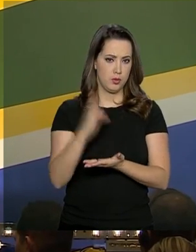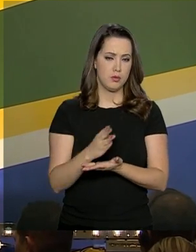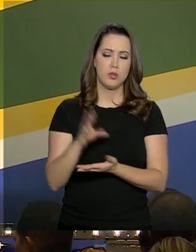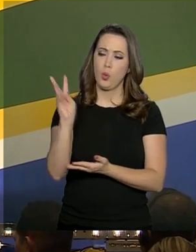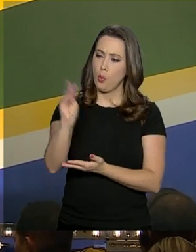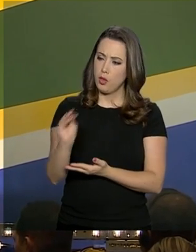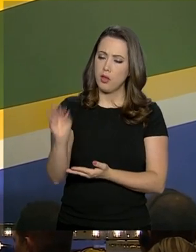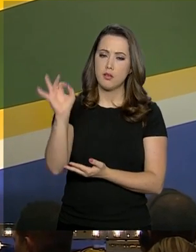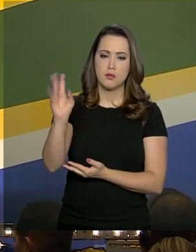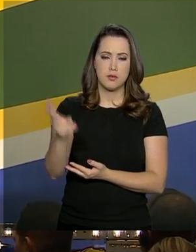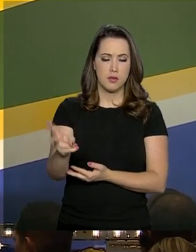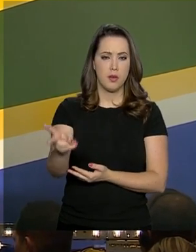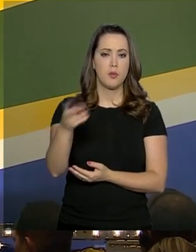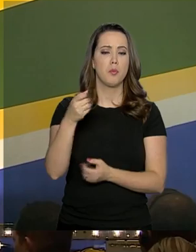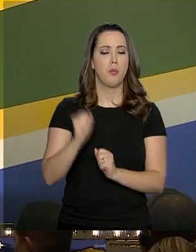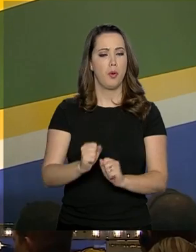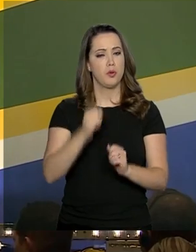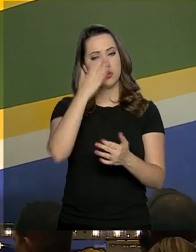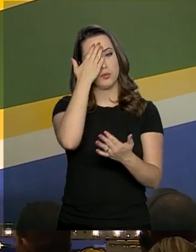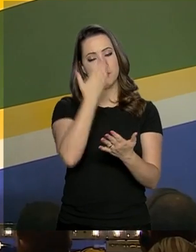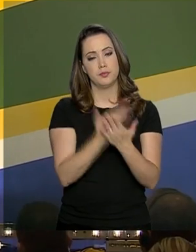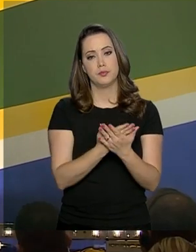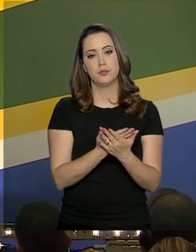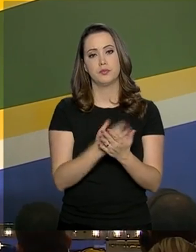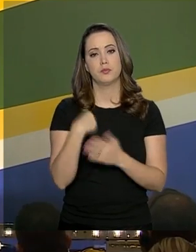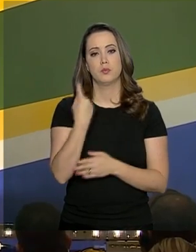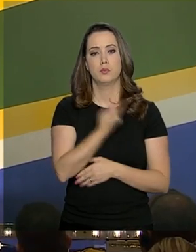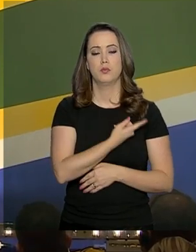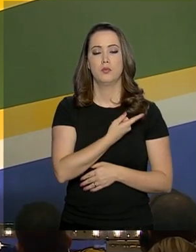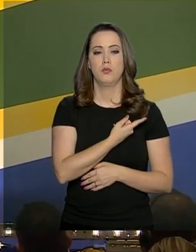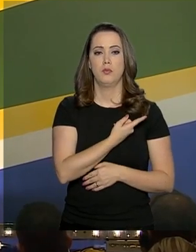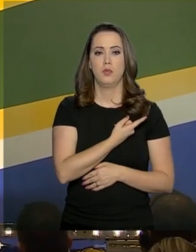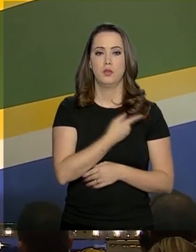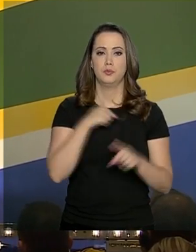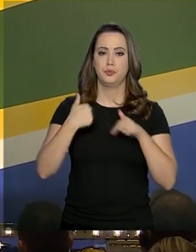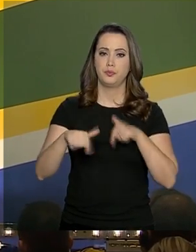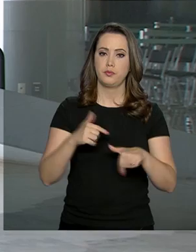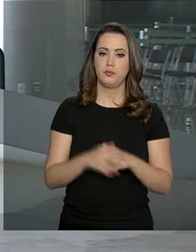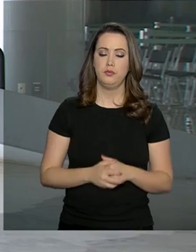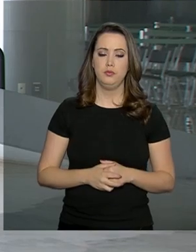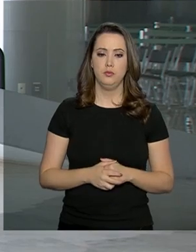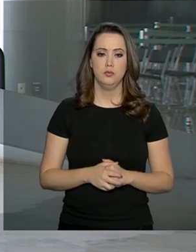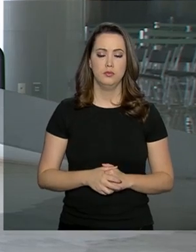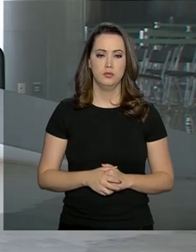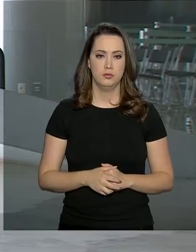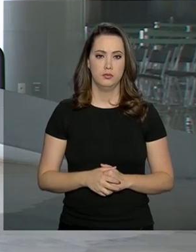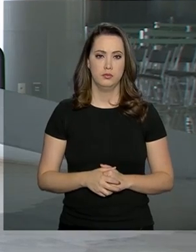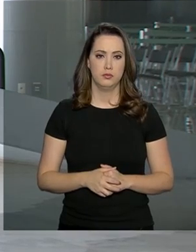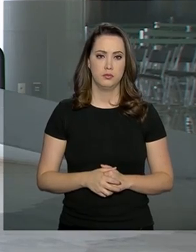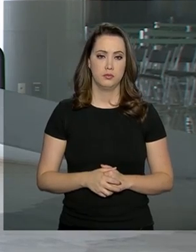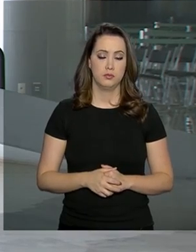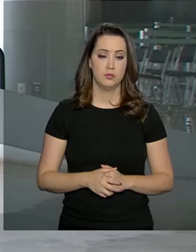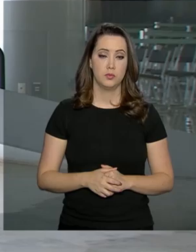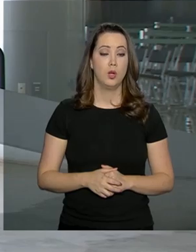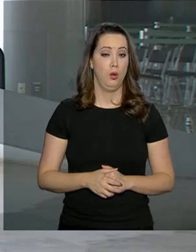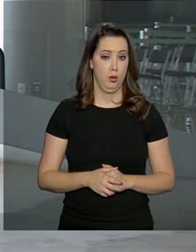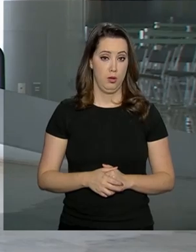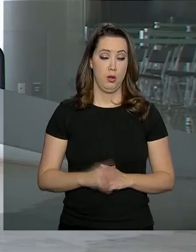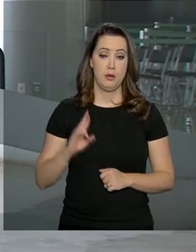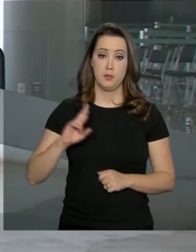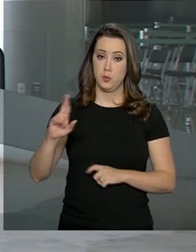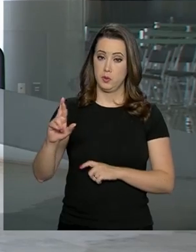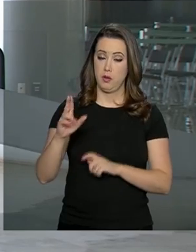e que poderão confiar em nosso trabalho. Já o porta-voz da